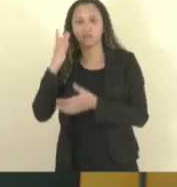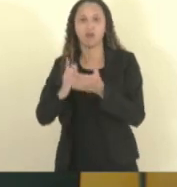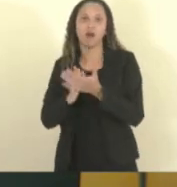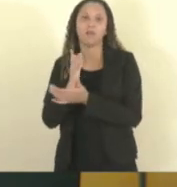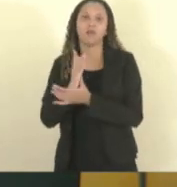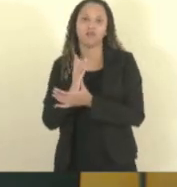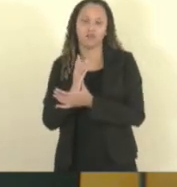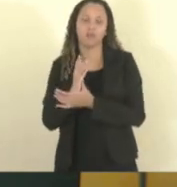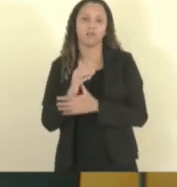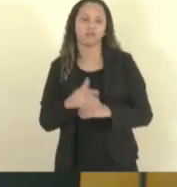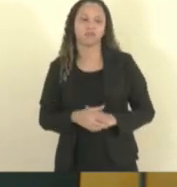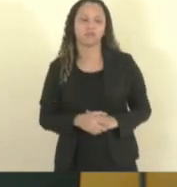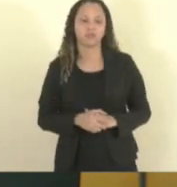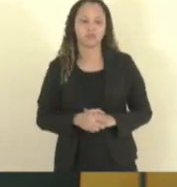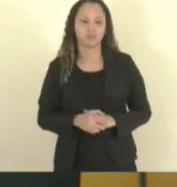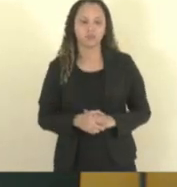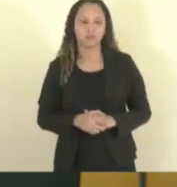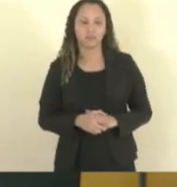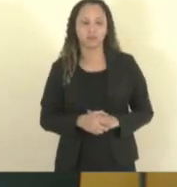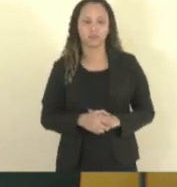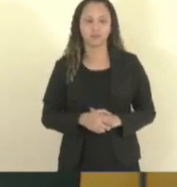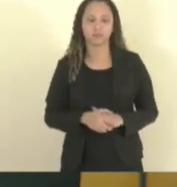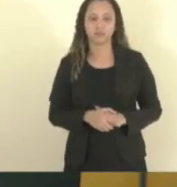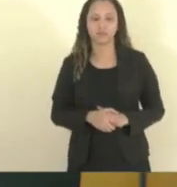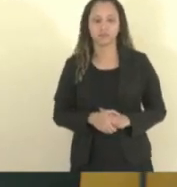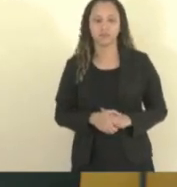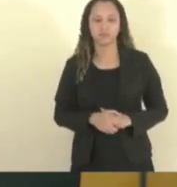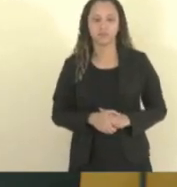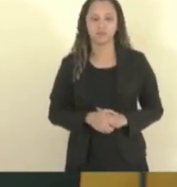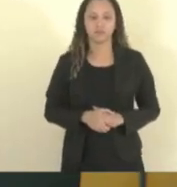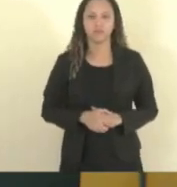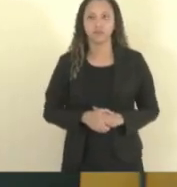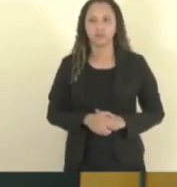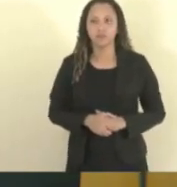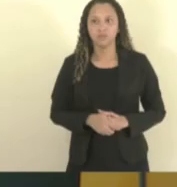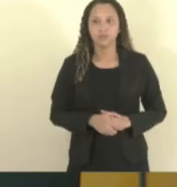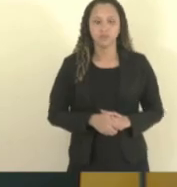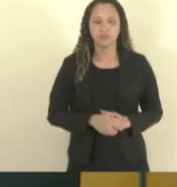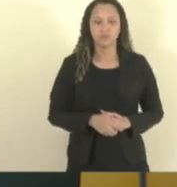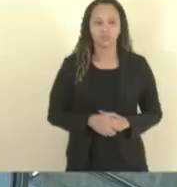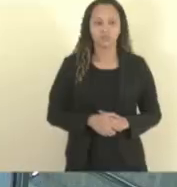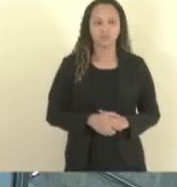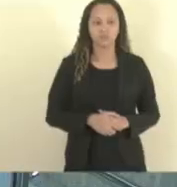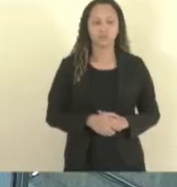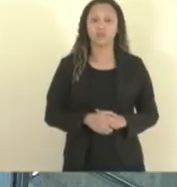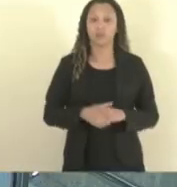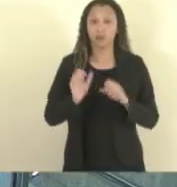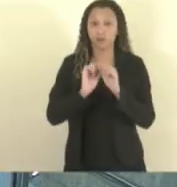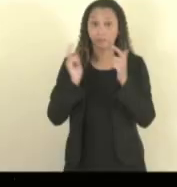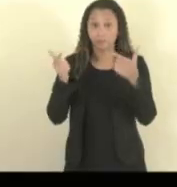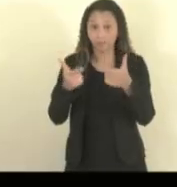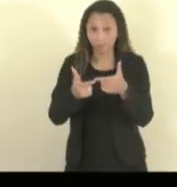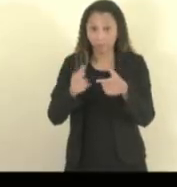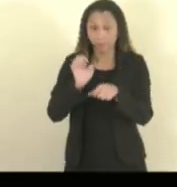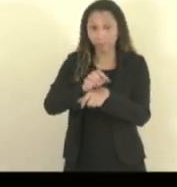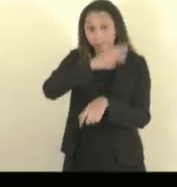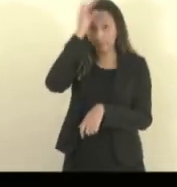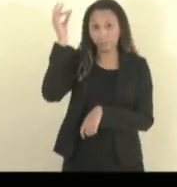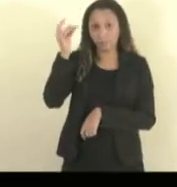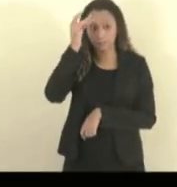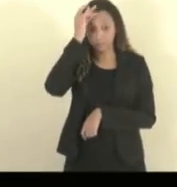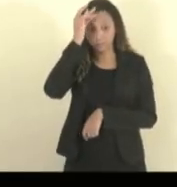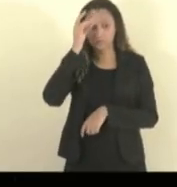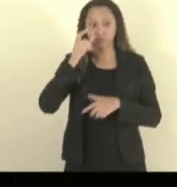de... está liberado? Então, pode ir. Obrigado. Na imagem da Assembleia Legislativa do Estado do Espírito Santo, concedida a